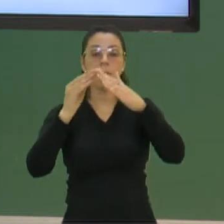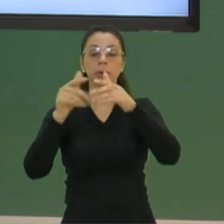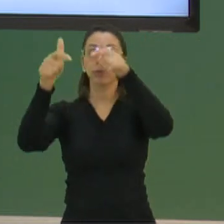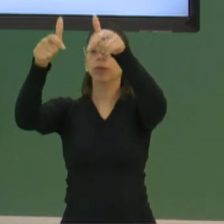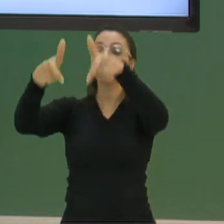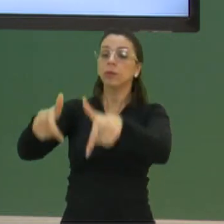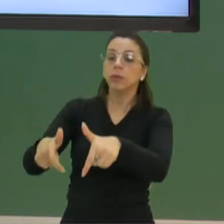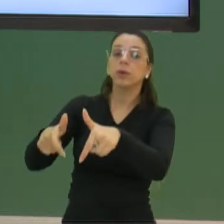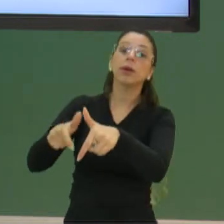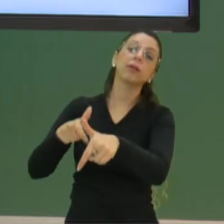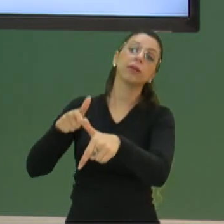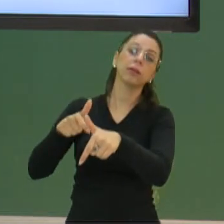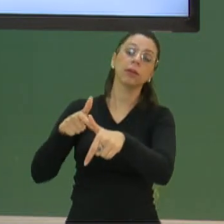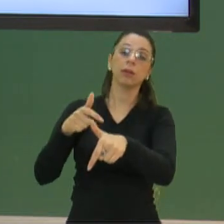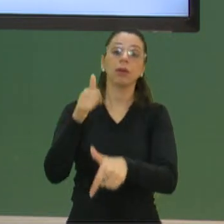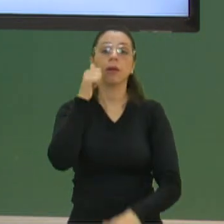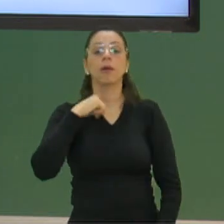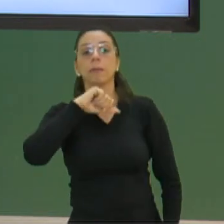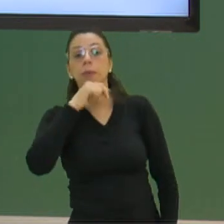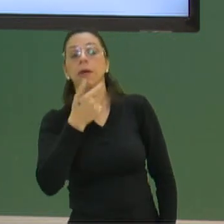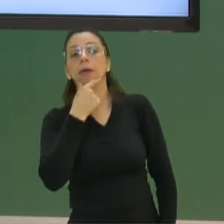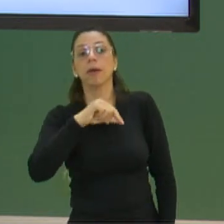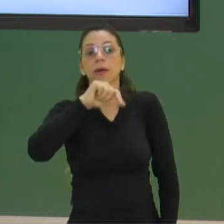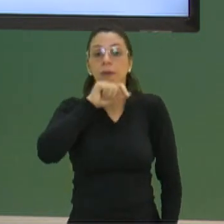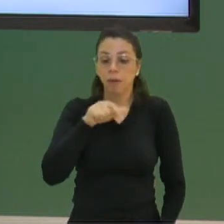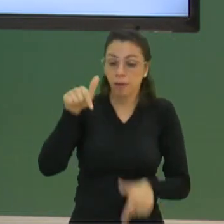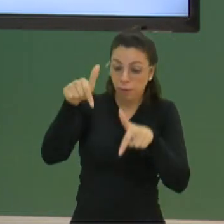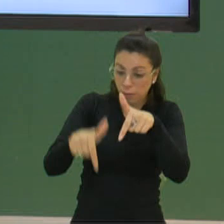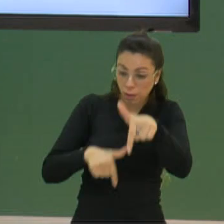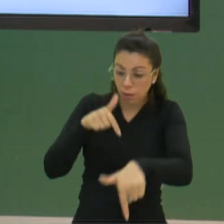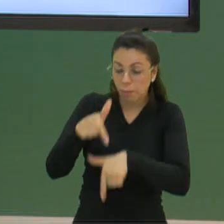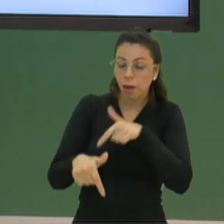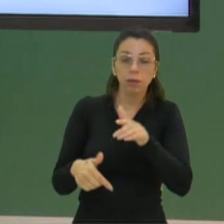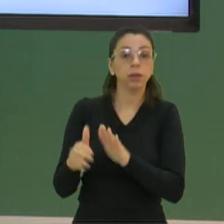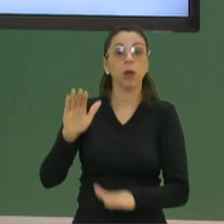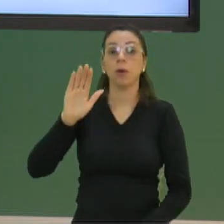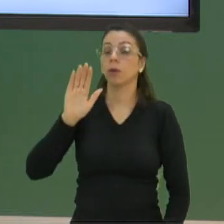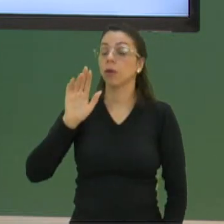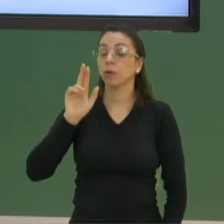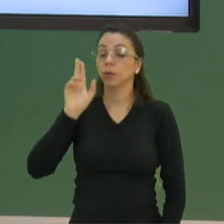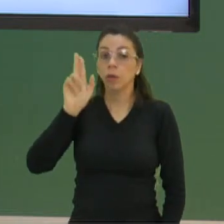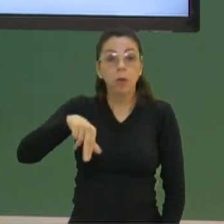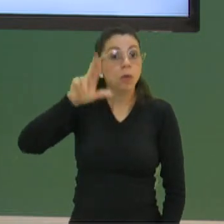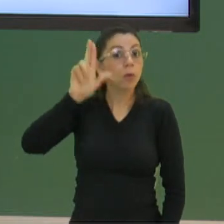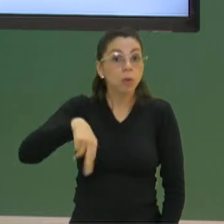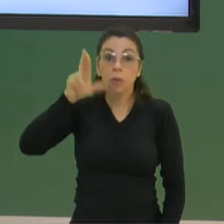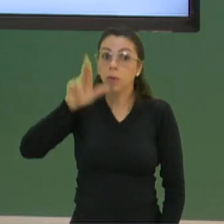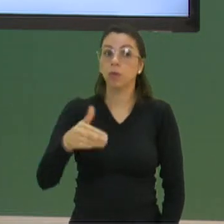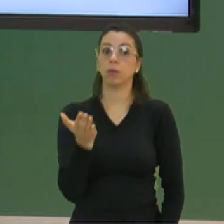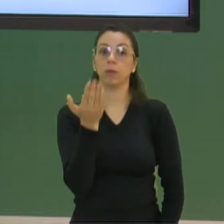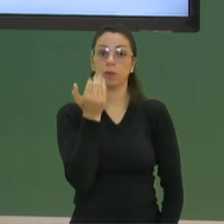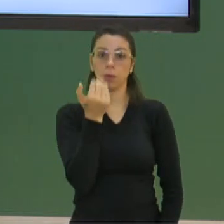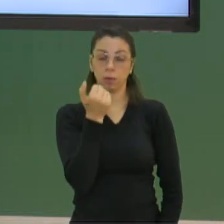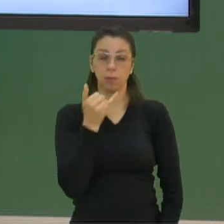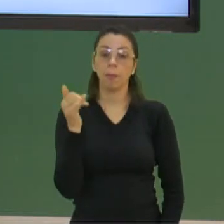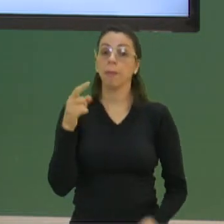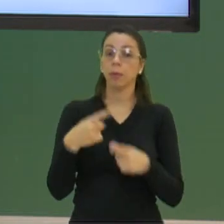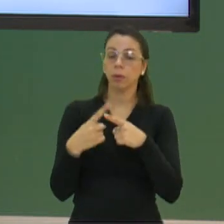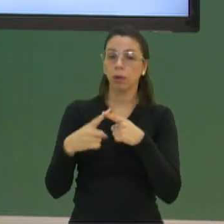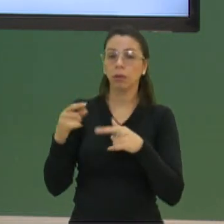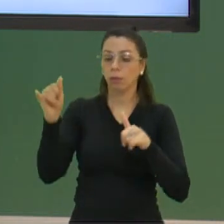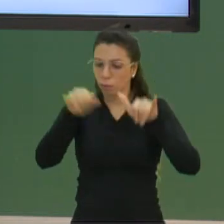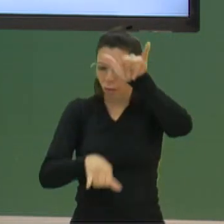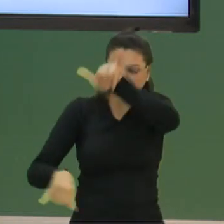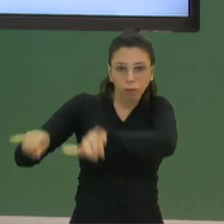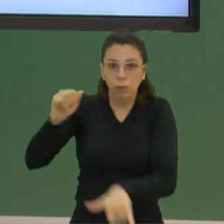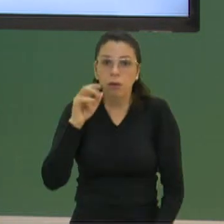mãe trabalham com isso, não coloque essas sementes na boca nunca. É muito perigoso porque aqui a gente tem produtos muito fortes que